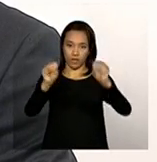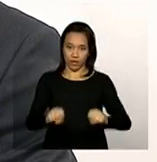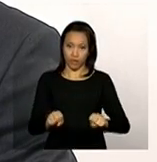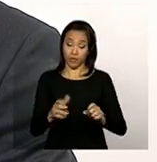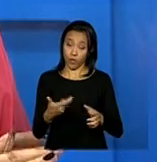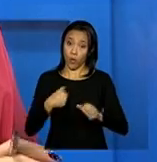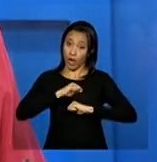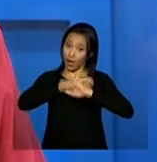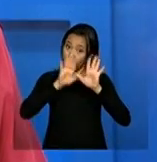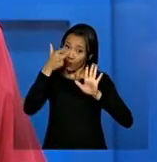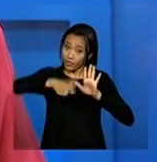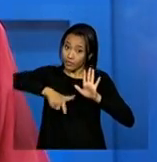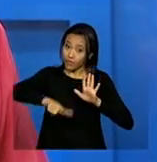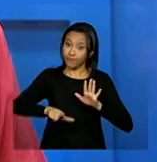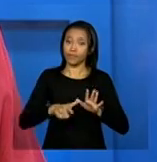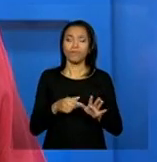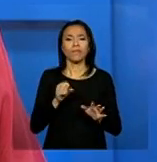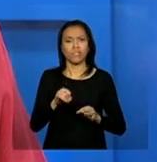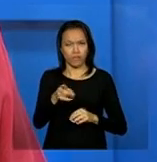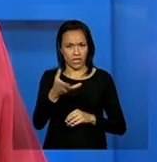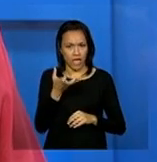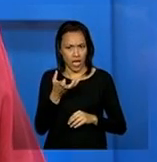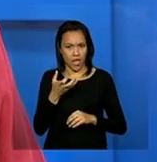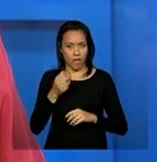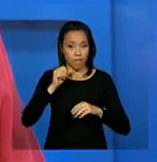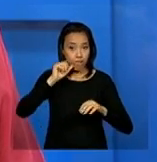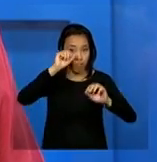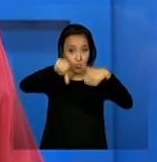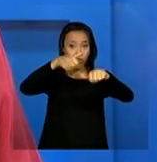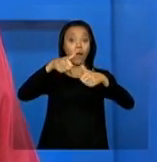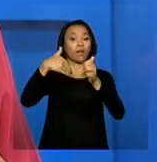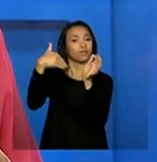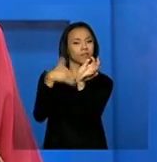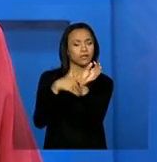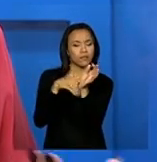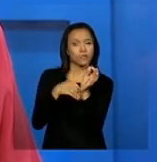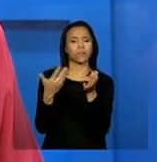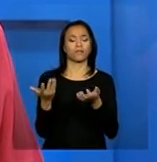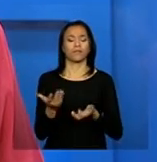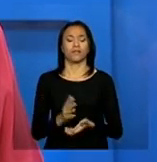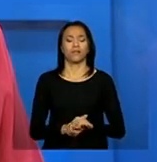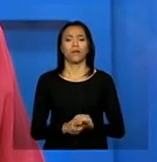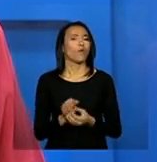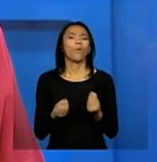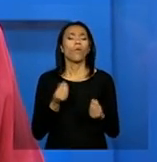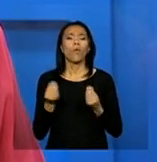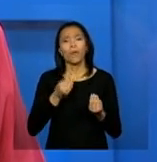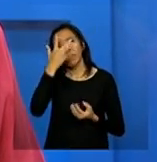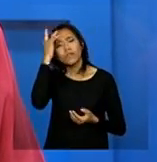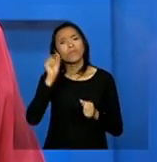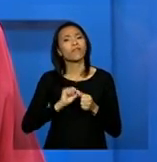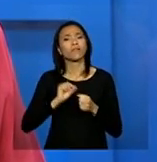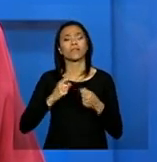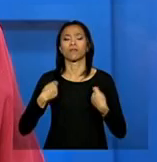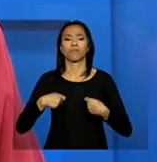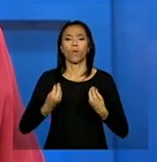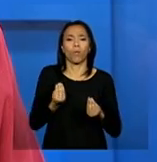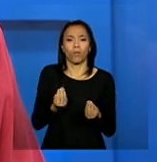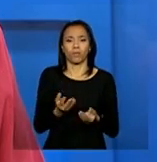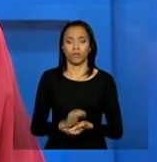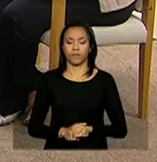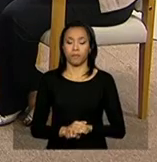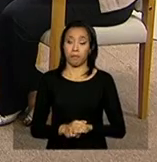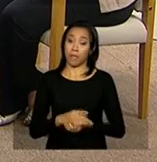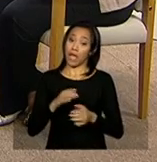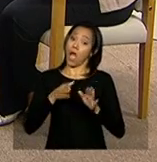deixar claro. Então, se você tem que fazer essa alteração de senha, como é que a pessoa deve proceder? O que a gente